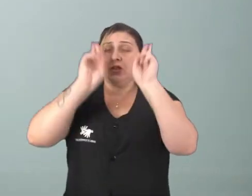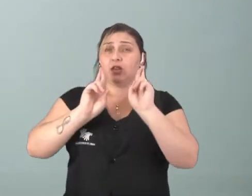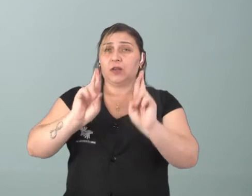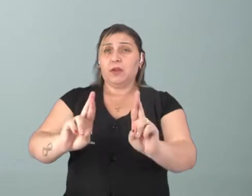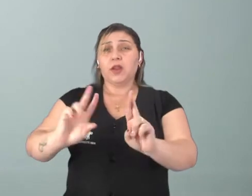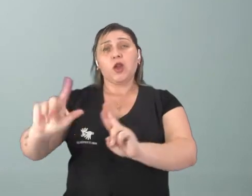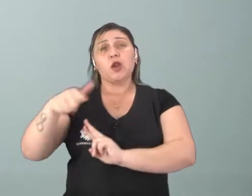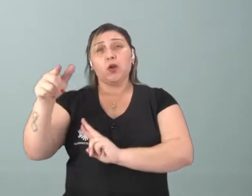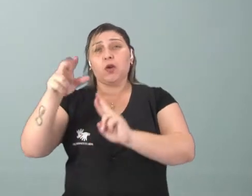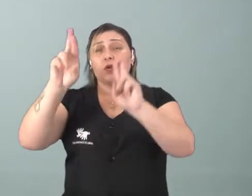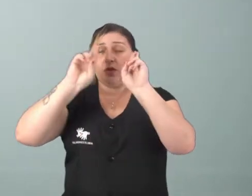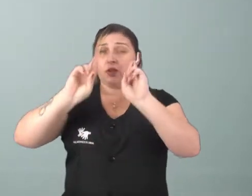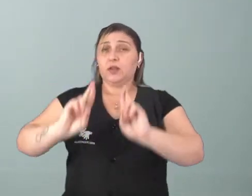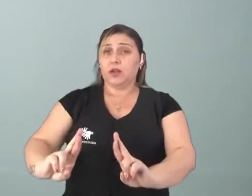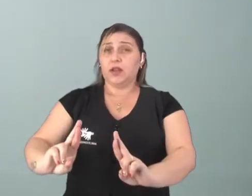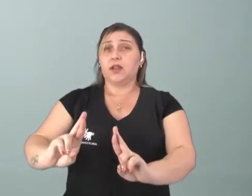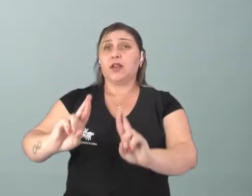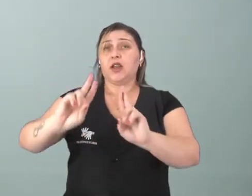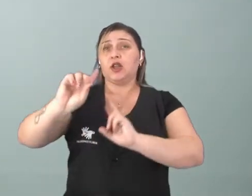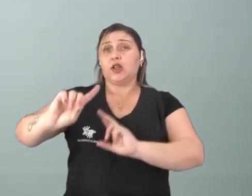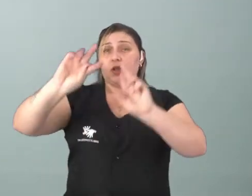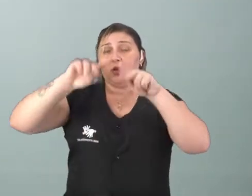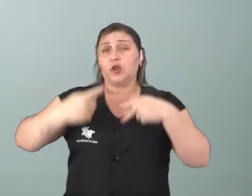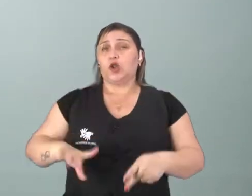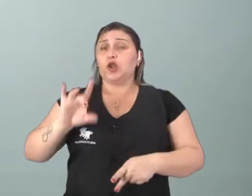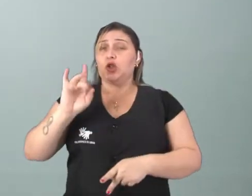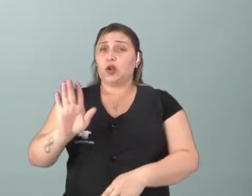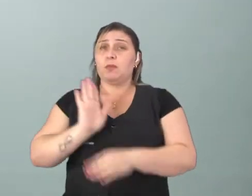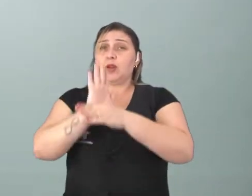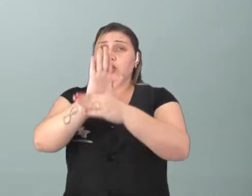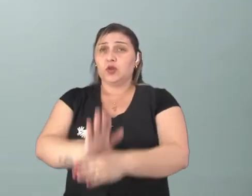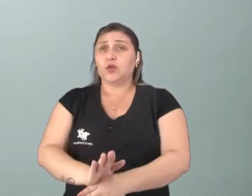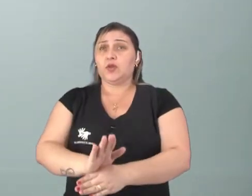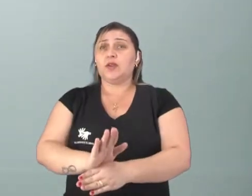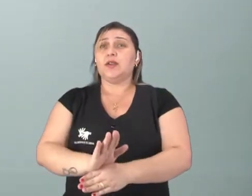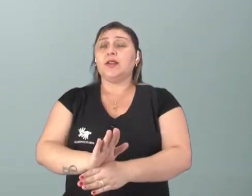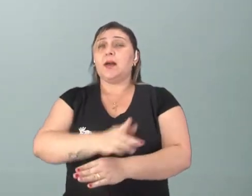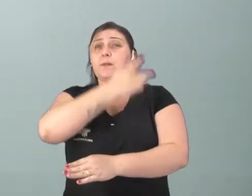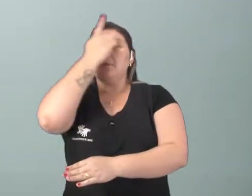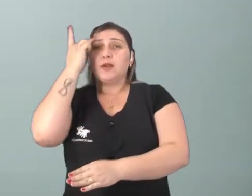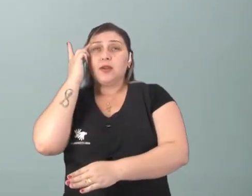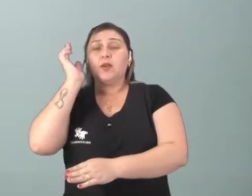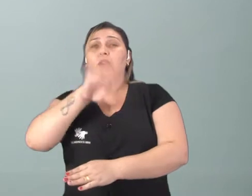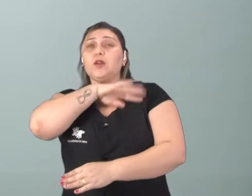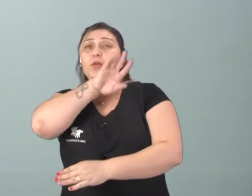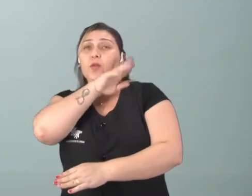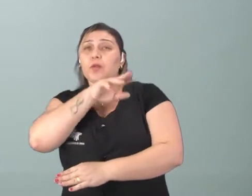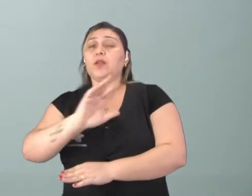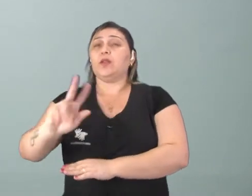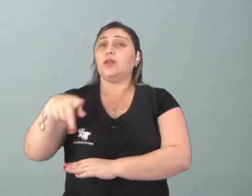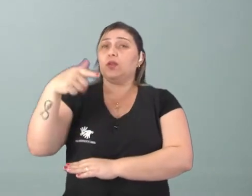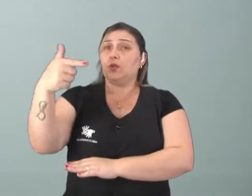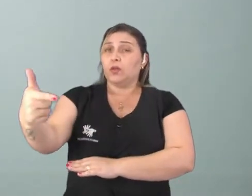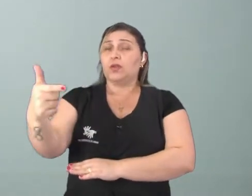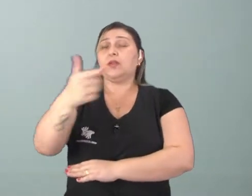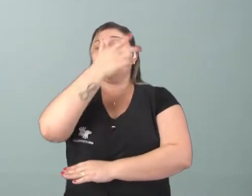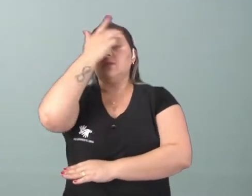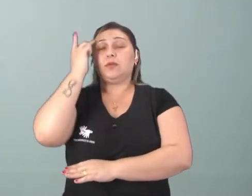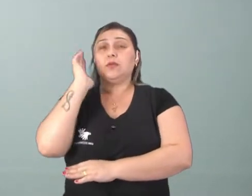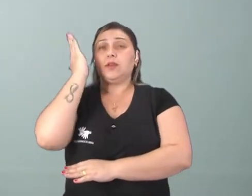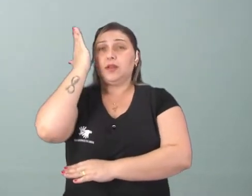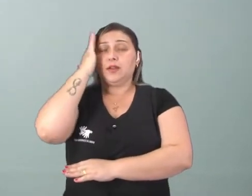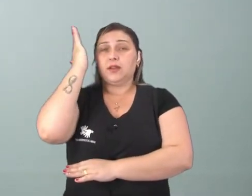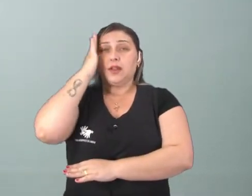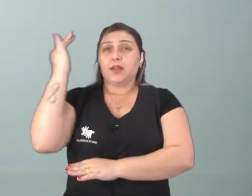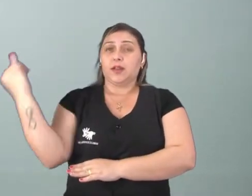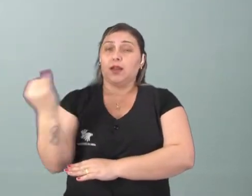umas pessoas que dizem que direitos humanos só servem para defender bandido, outras que não, as outras pessoas que entendem a importância dos